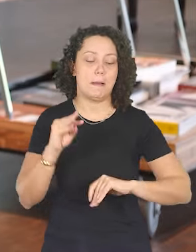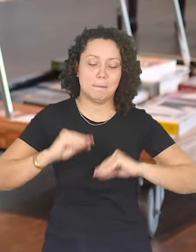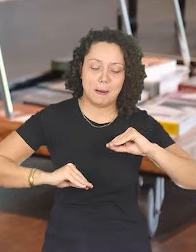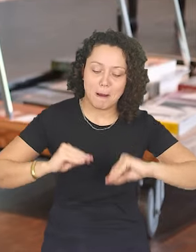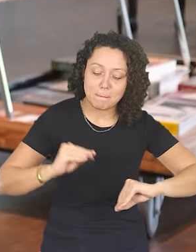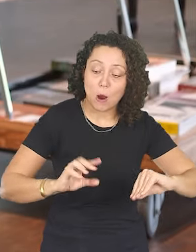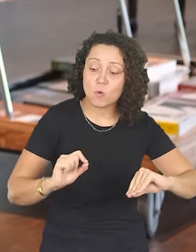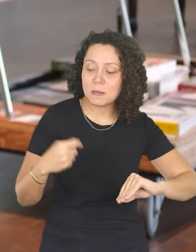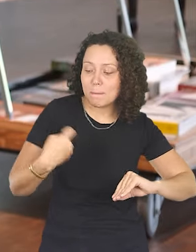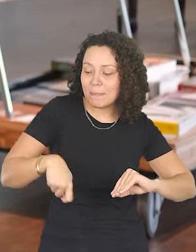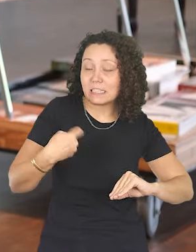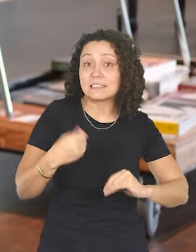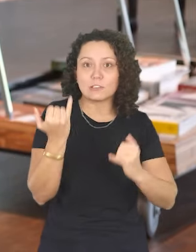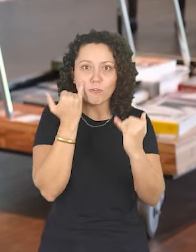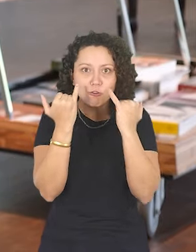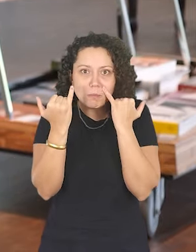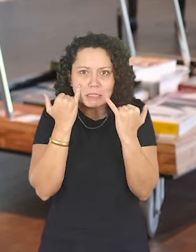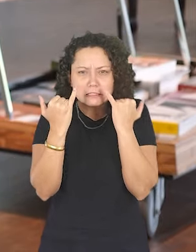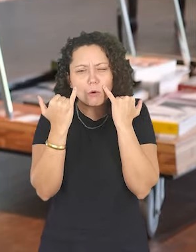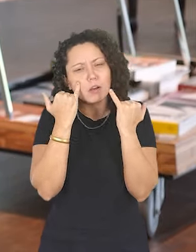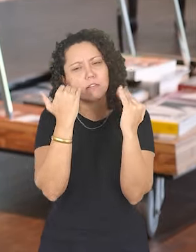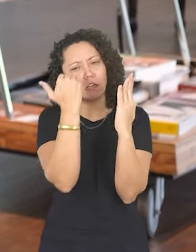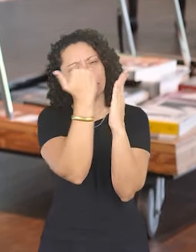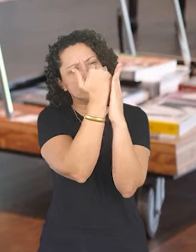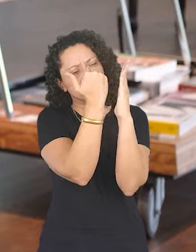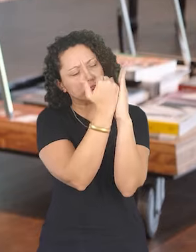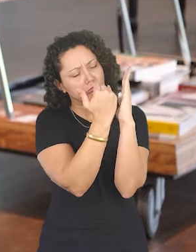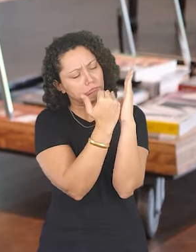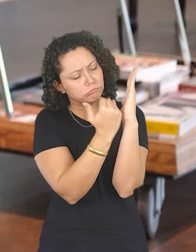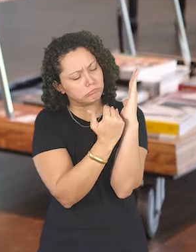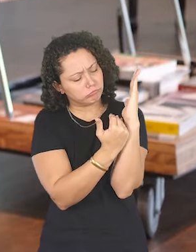Então, o produtor, ele vai reunir todas essas informações,